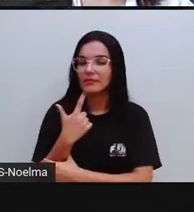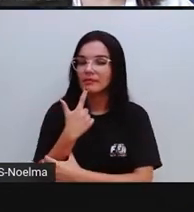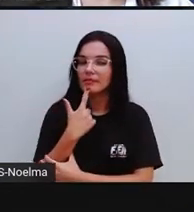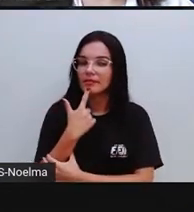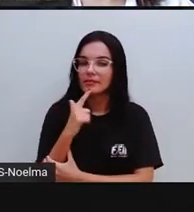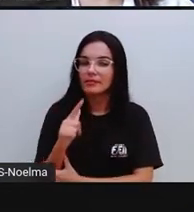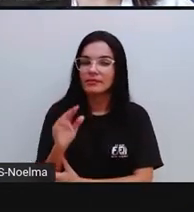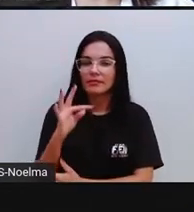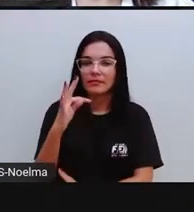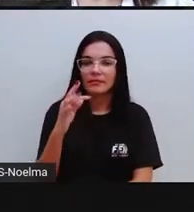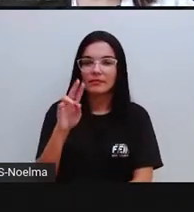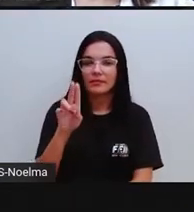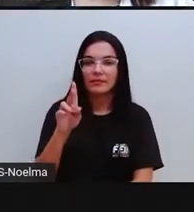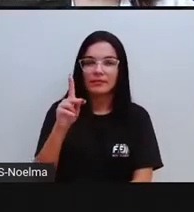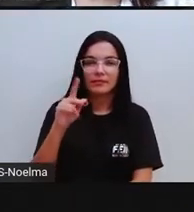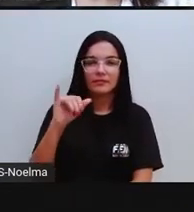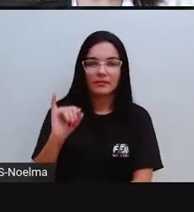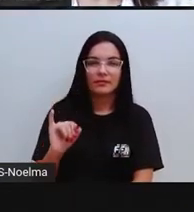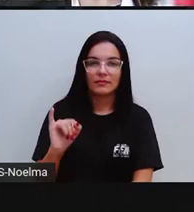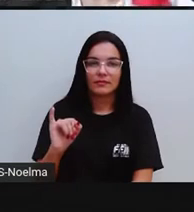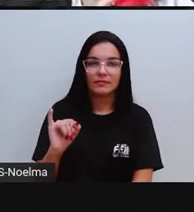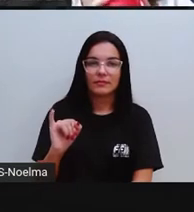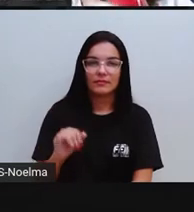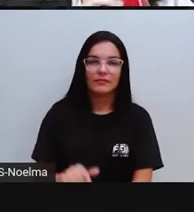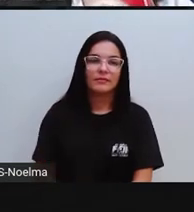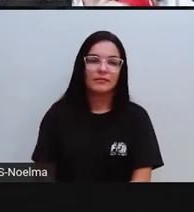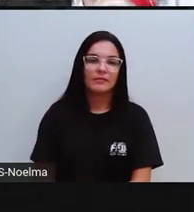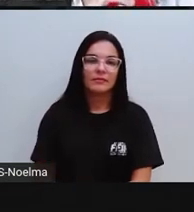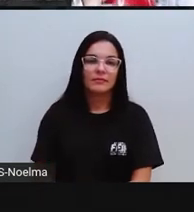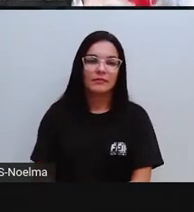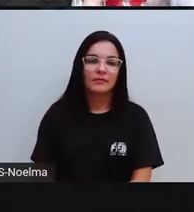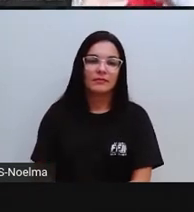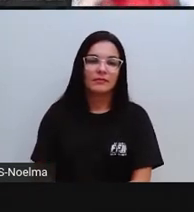quando fala a língua tupi, certo? Então,